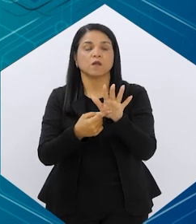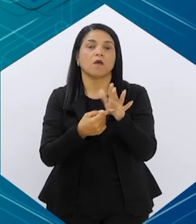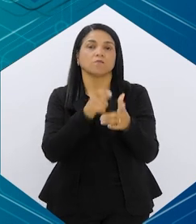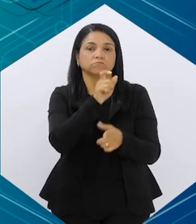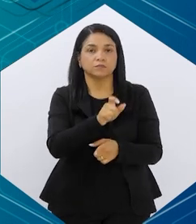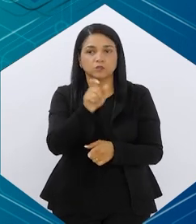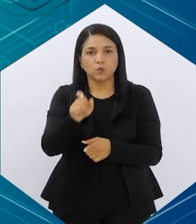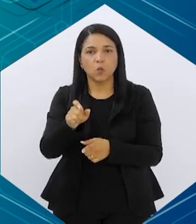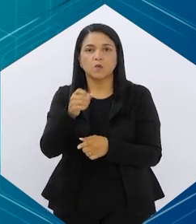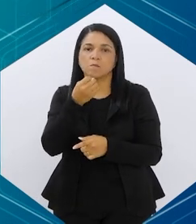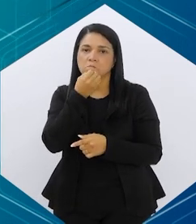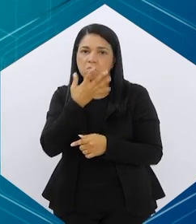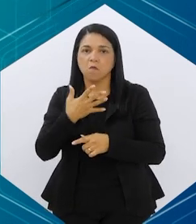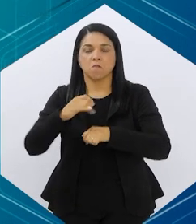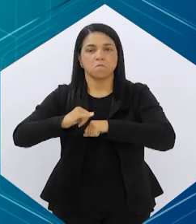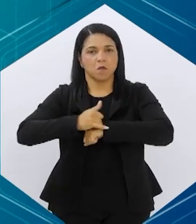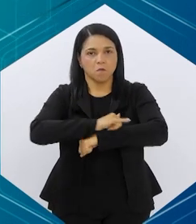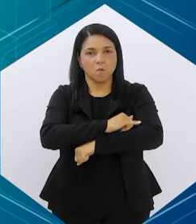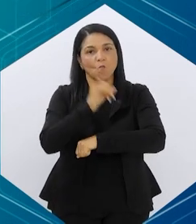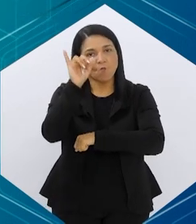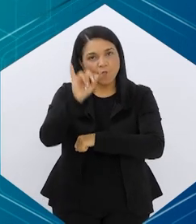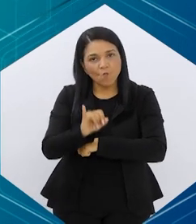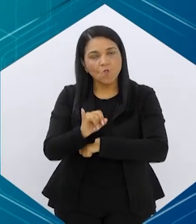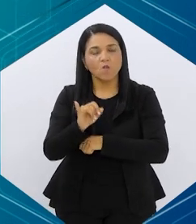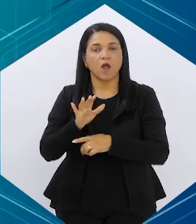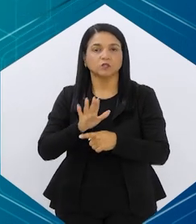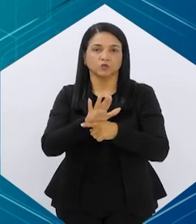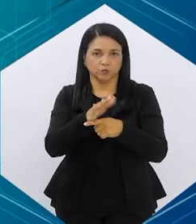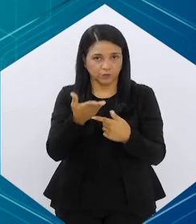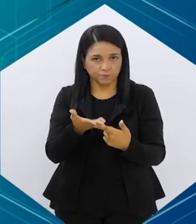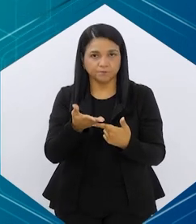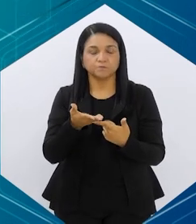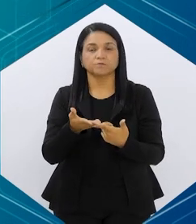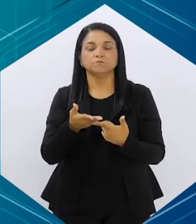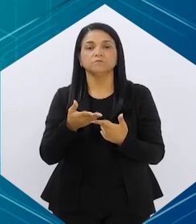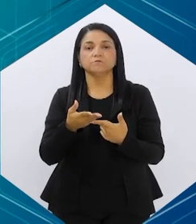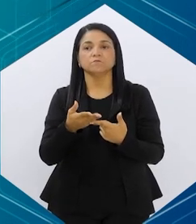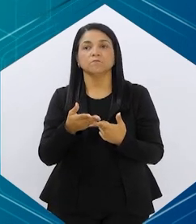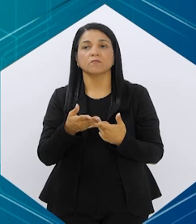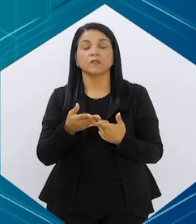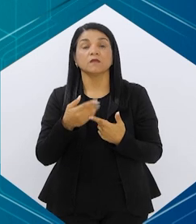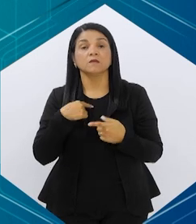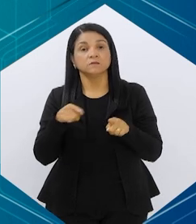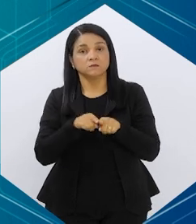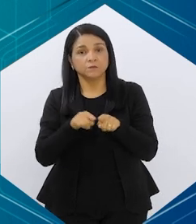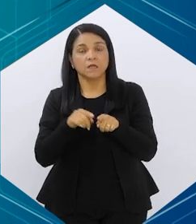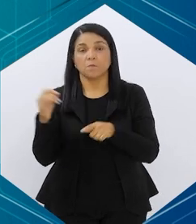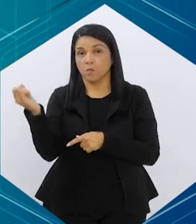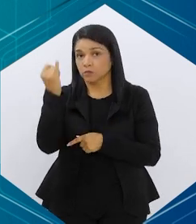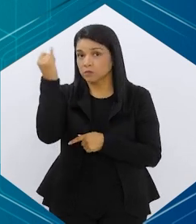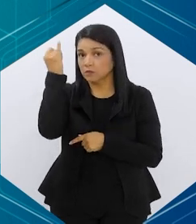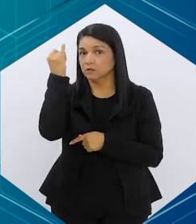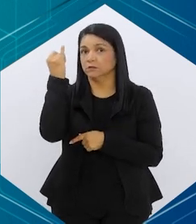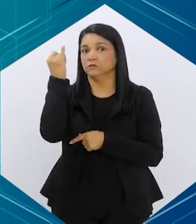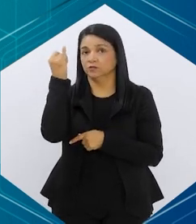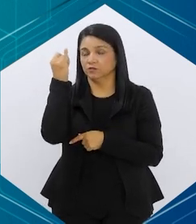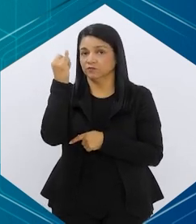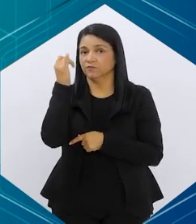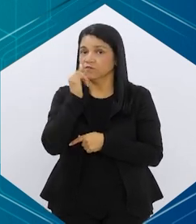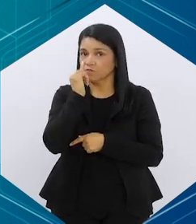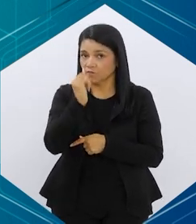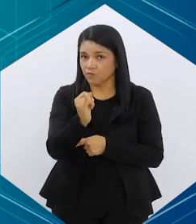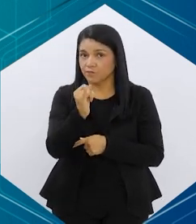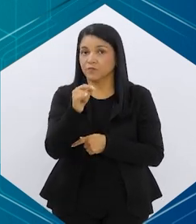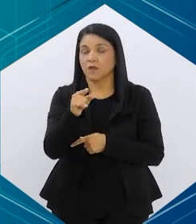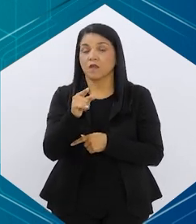paciente que convive com a obesidade. Uma coisa que eu queria também deixar aí em relevância, a importância